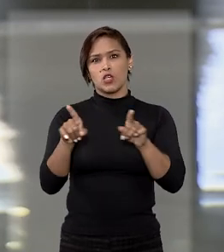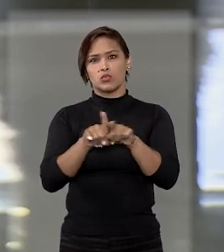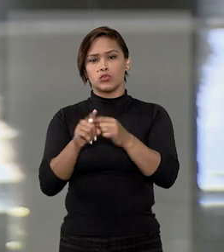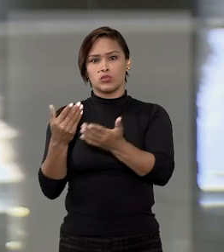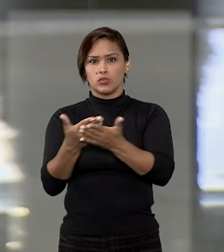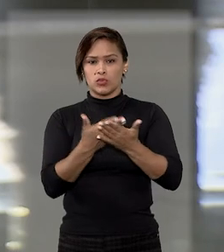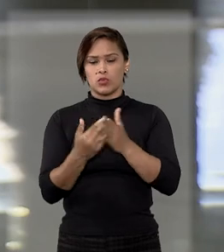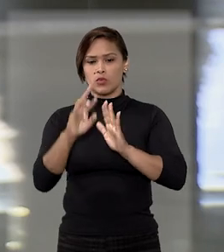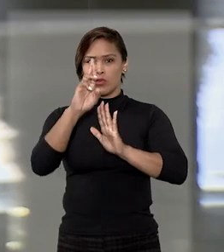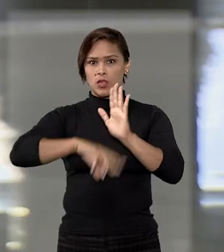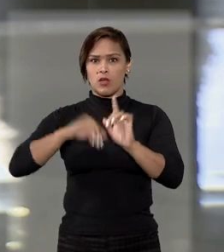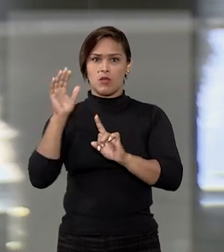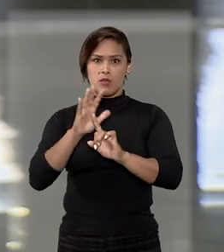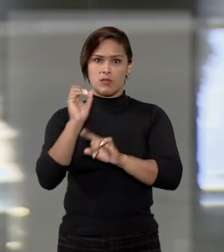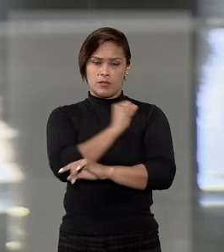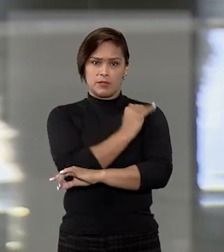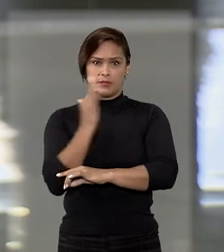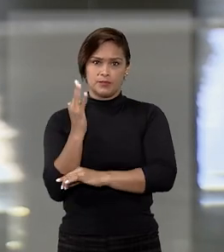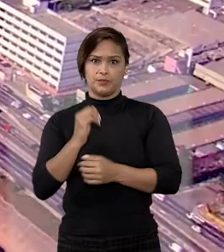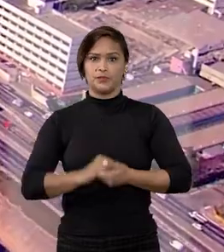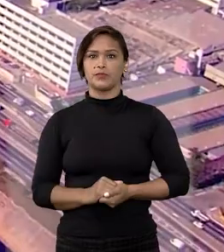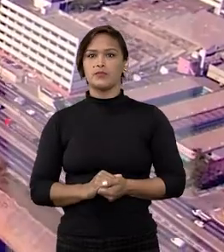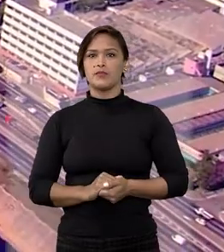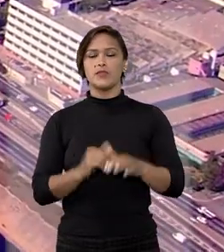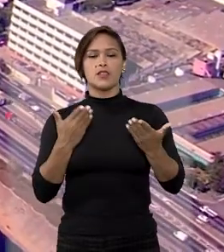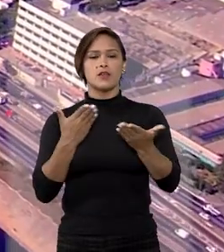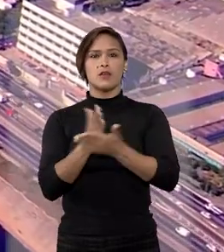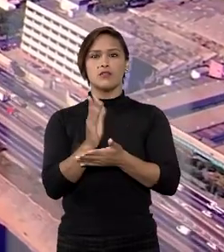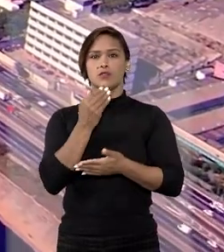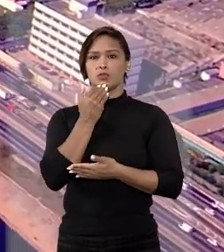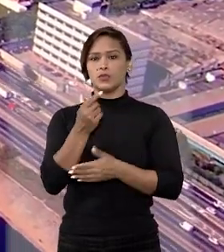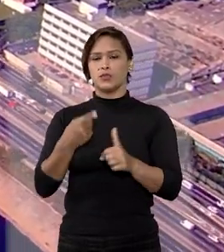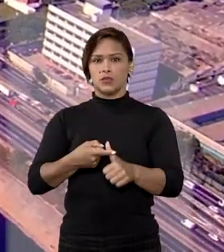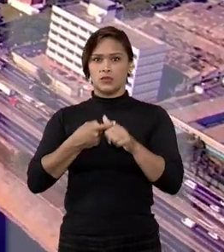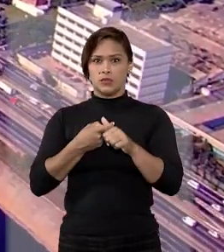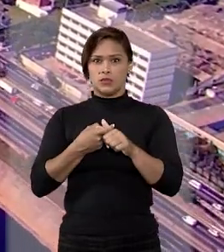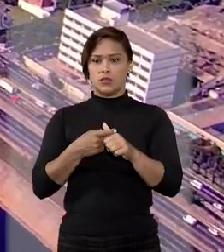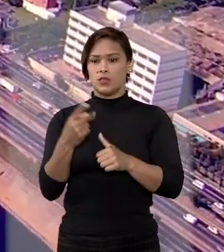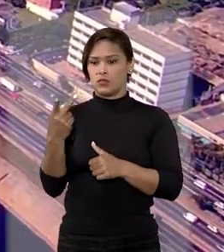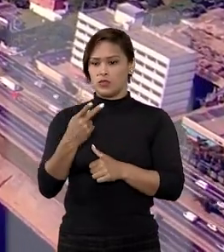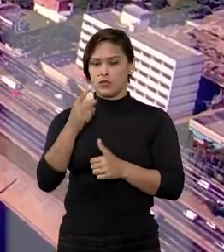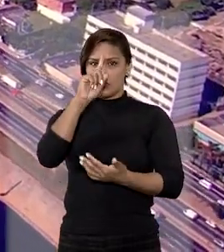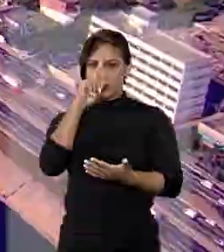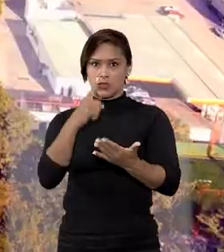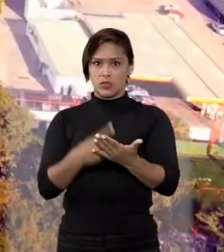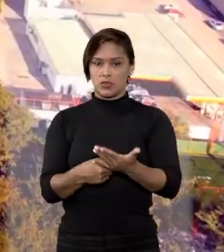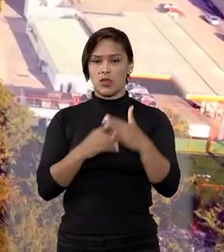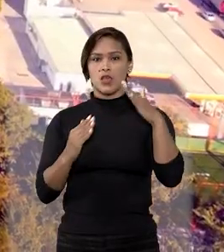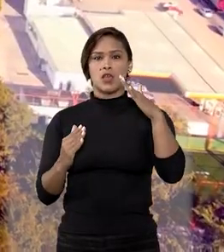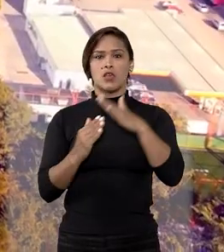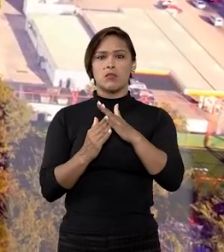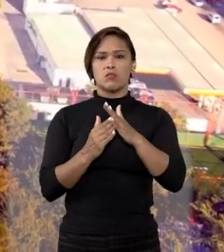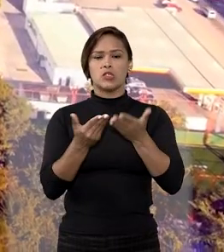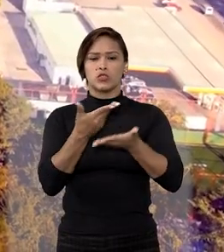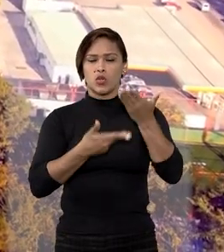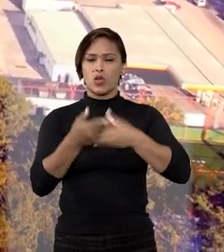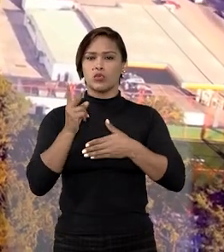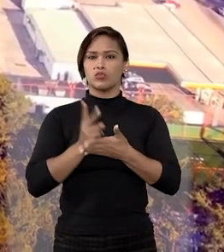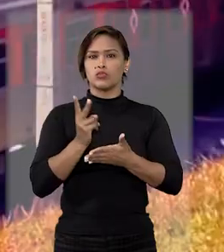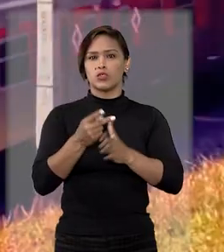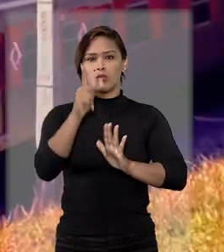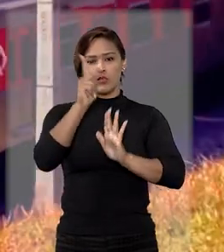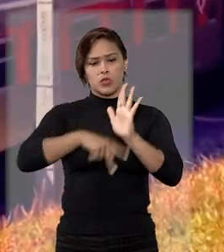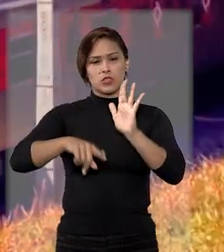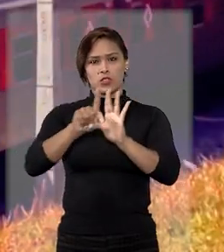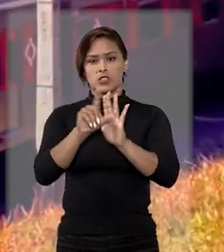estudo e do relatório do impacto ambiental. Ao deferir o pedido de suspensão das decisões judiciais que impediam a tramitação de